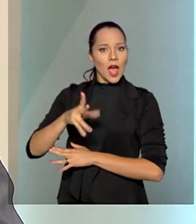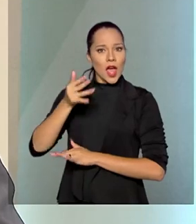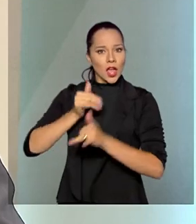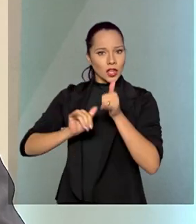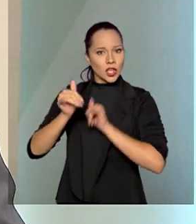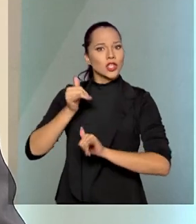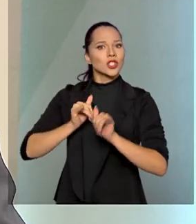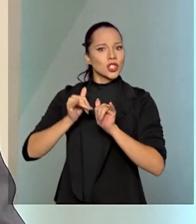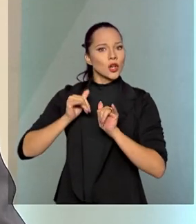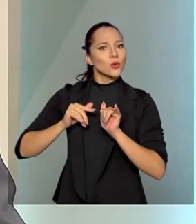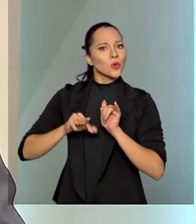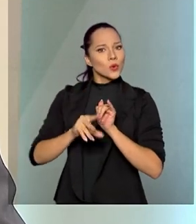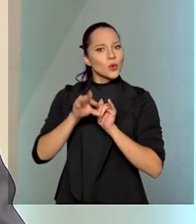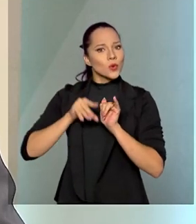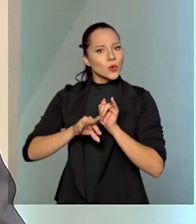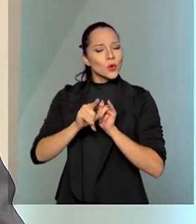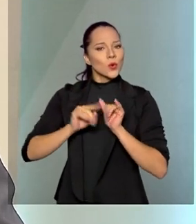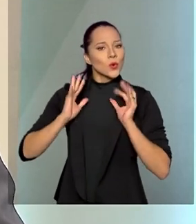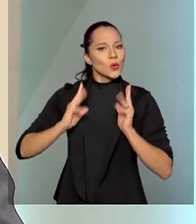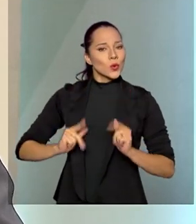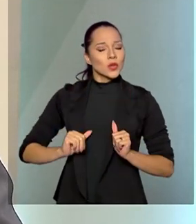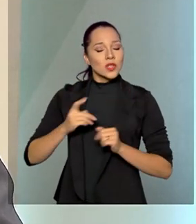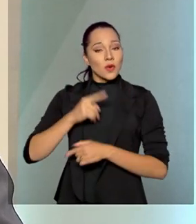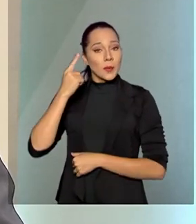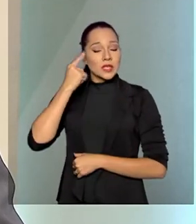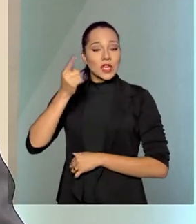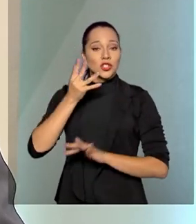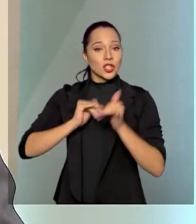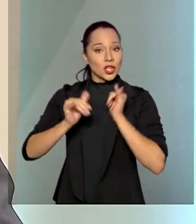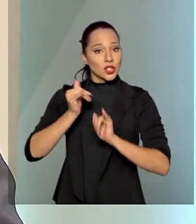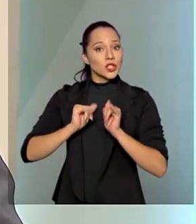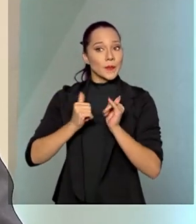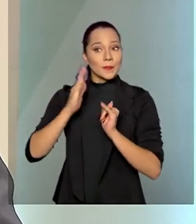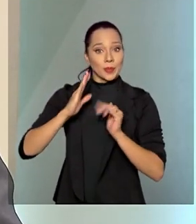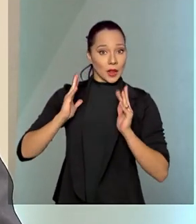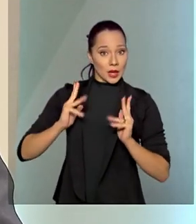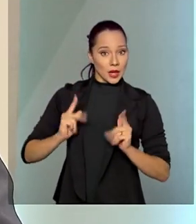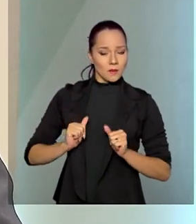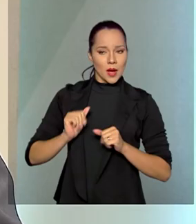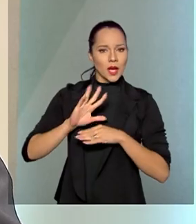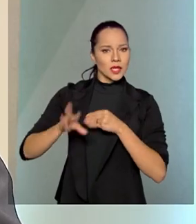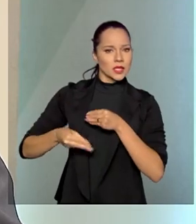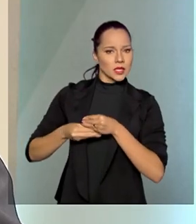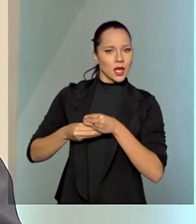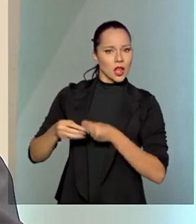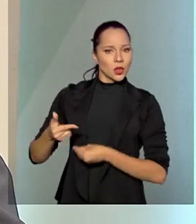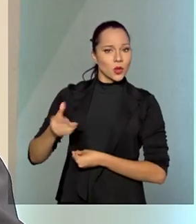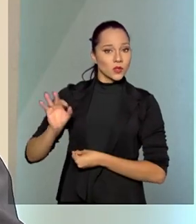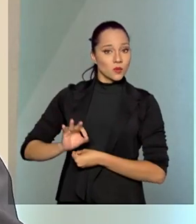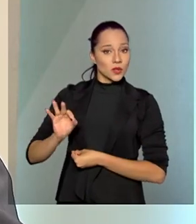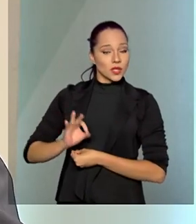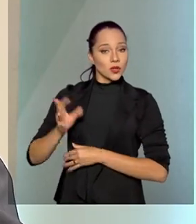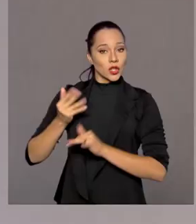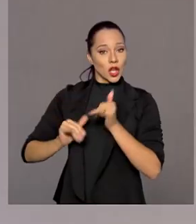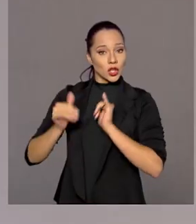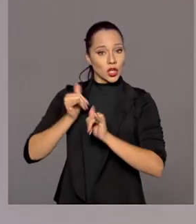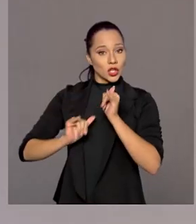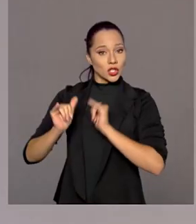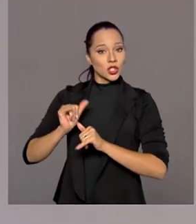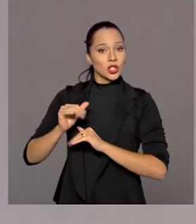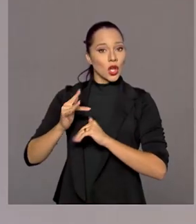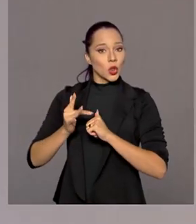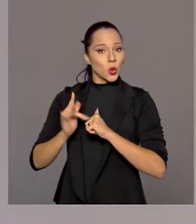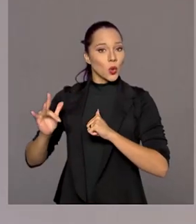renovável. Se nós formos falar de energia limpa, nós agregaríamos a isso 2% da energia nuclear,